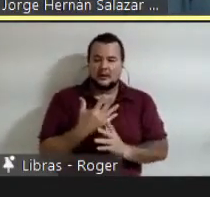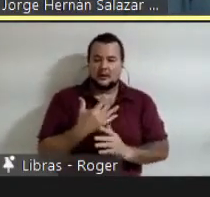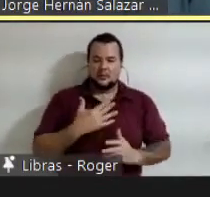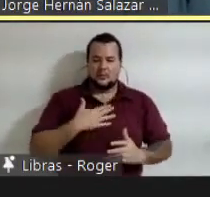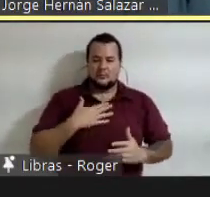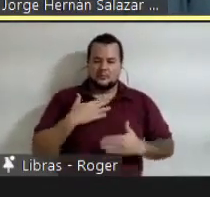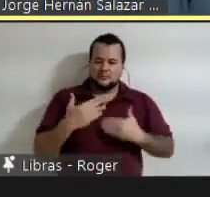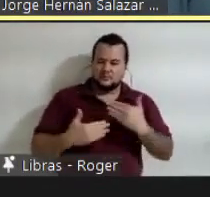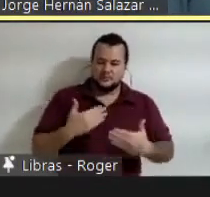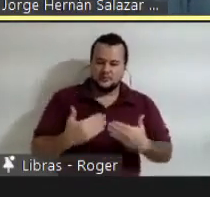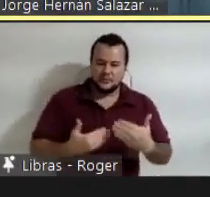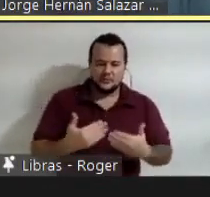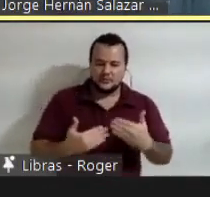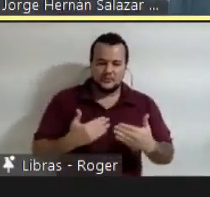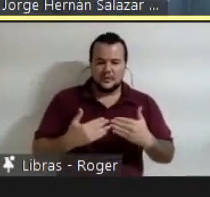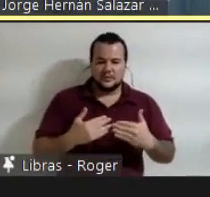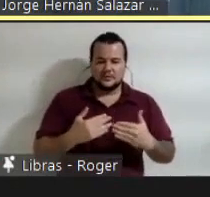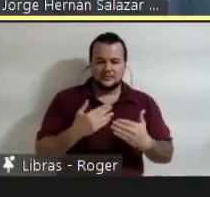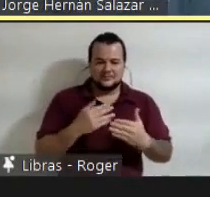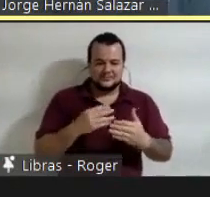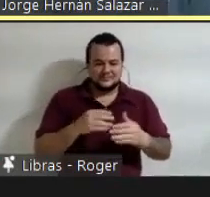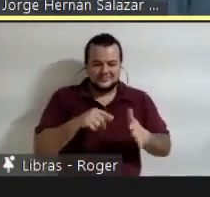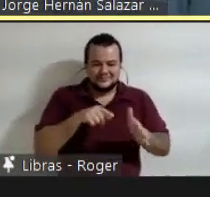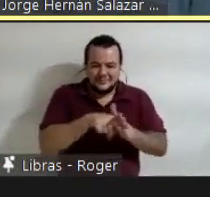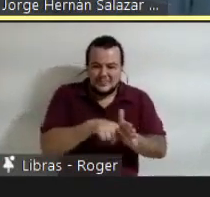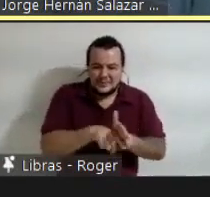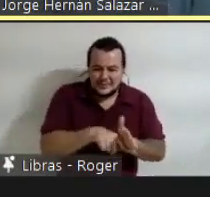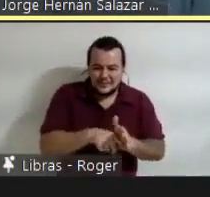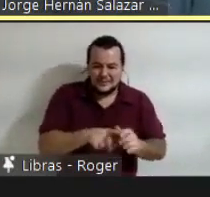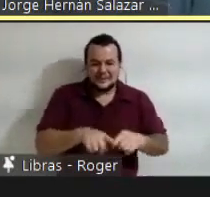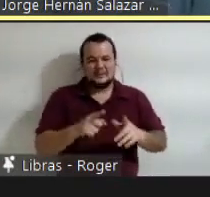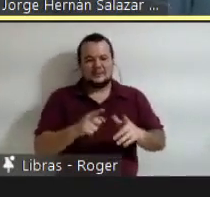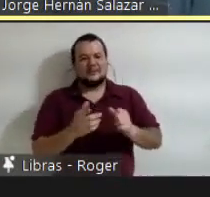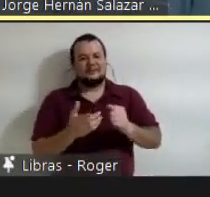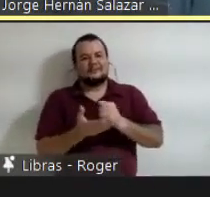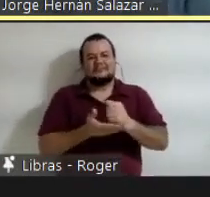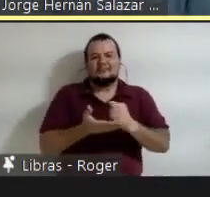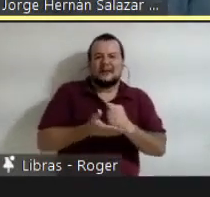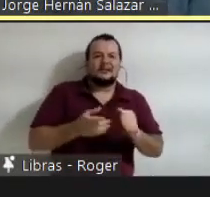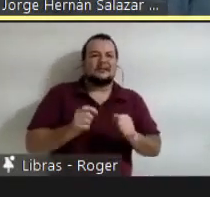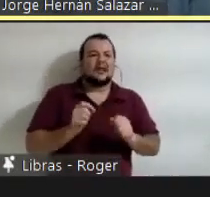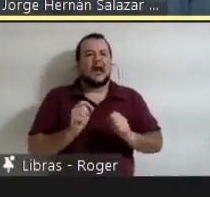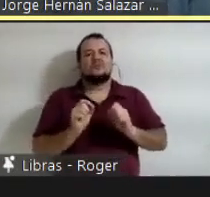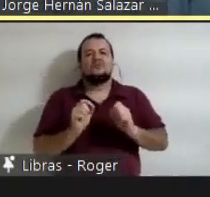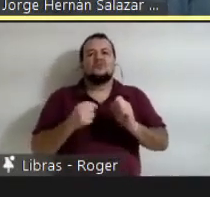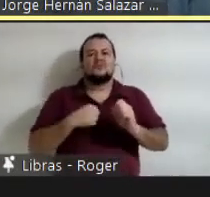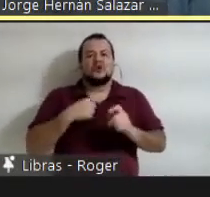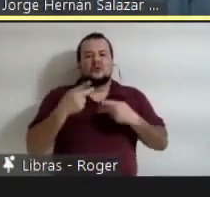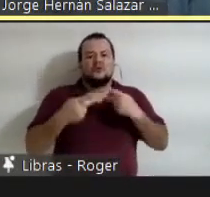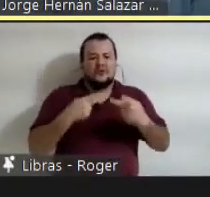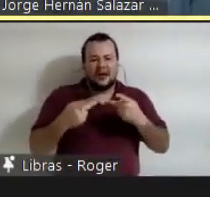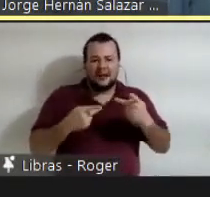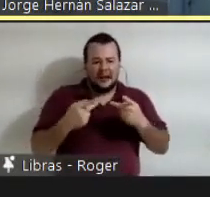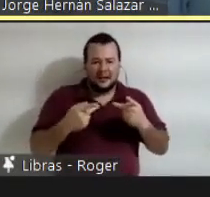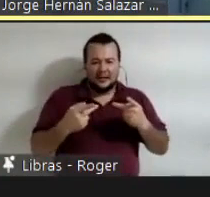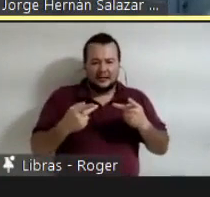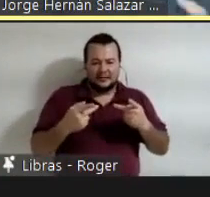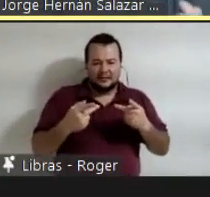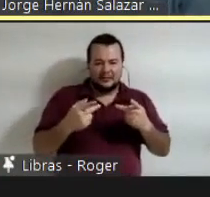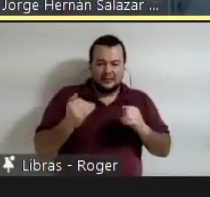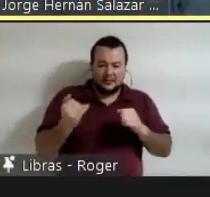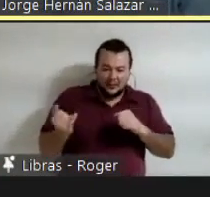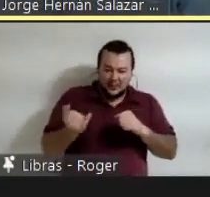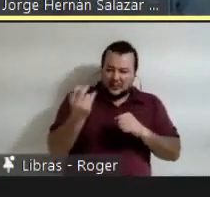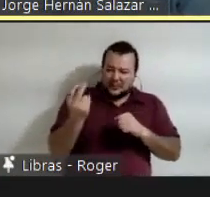mas do que acabo de dizer, o talento verdadeiramente valioso não é esse. O talento